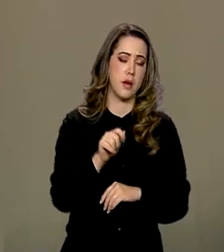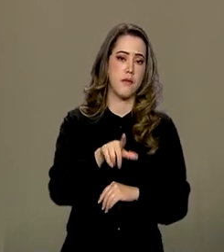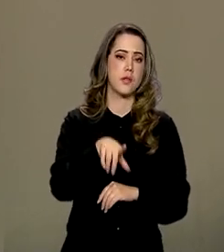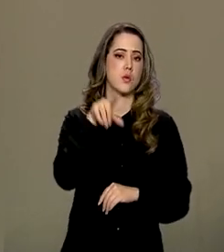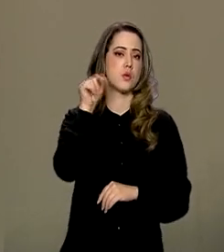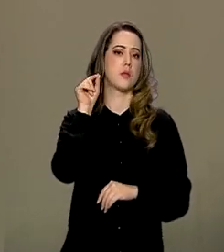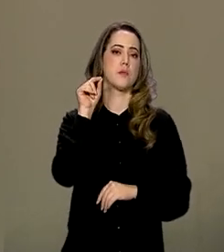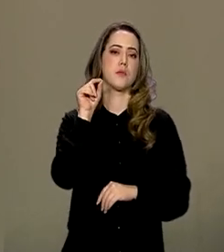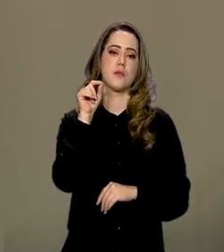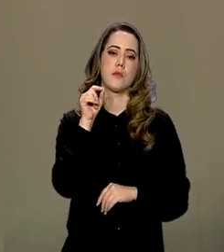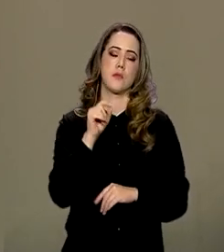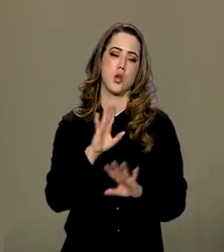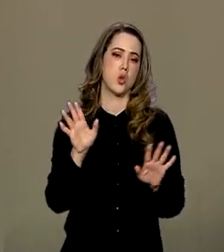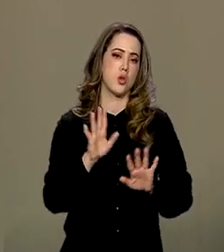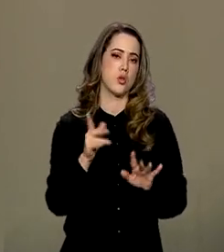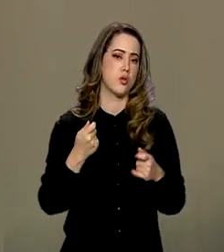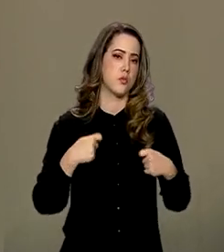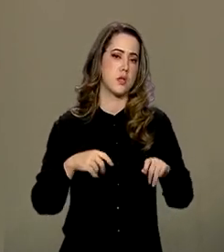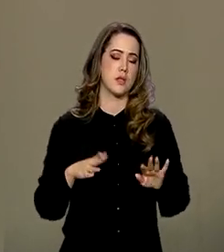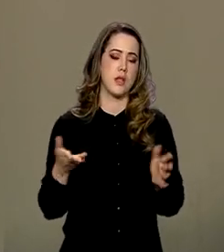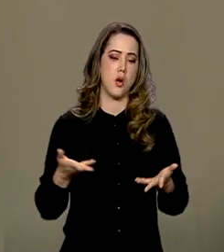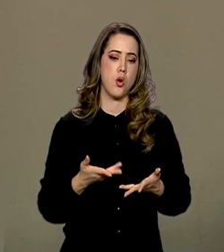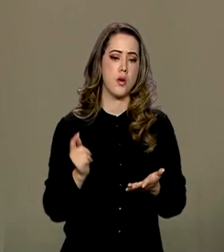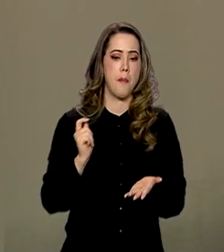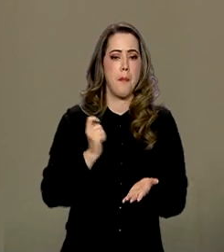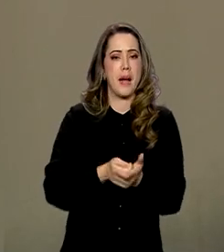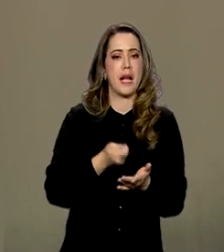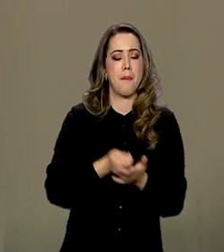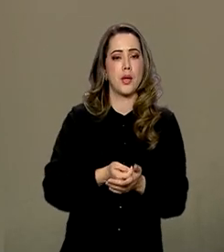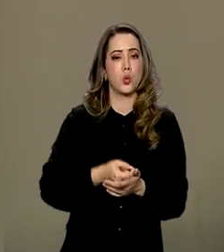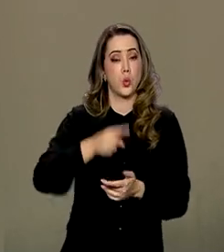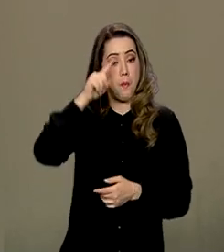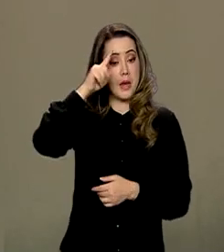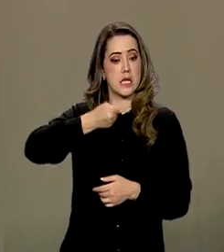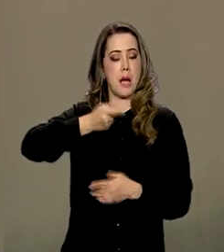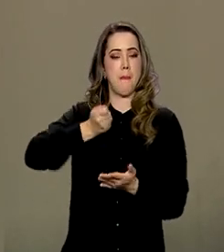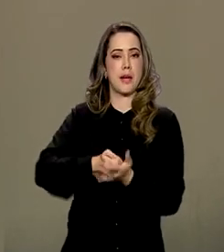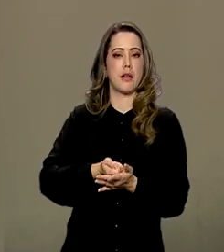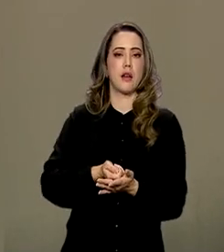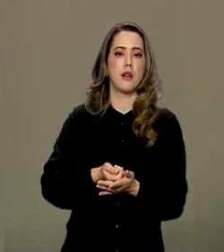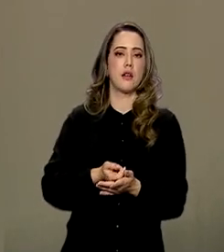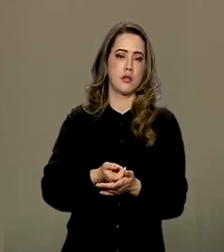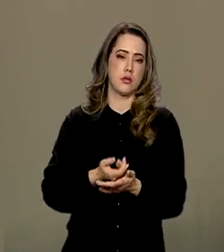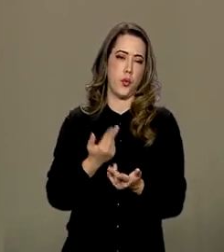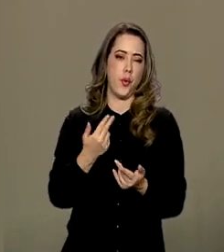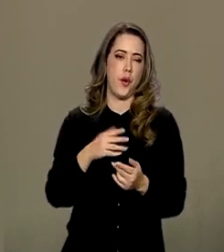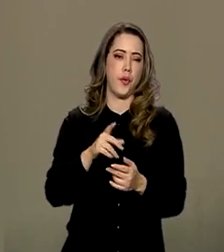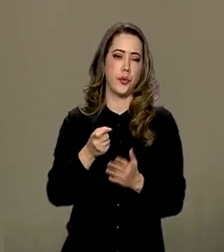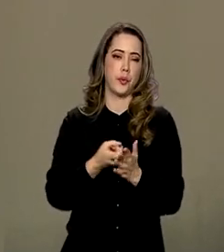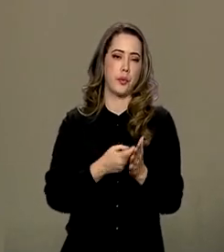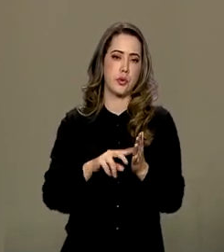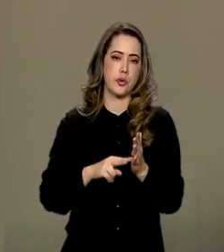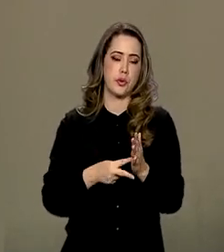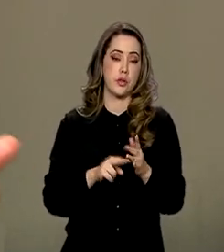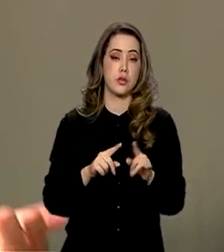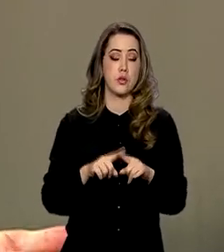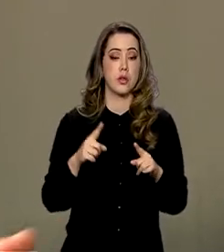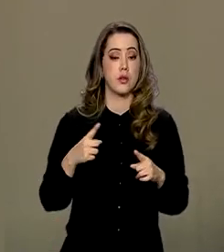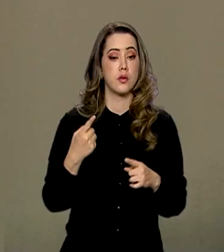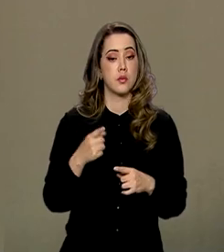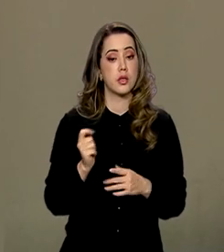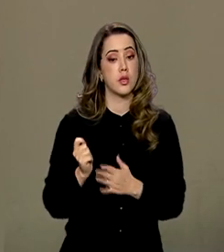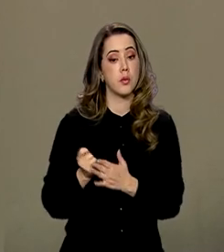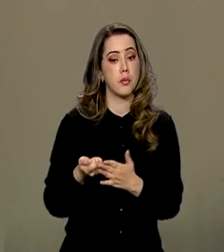decisão. Ou seja, não haverá mais a cobrança compulsória, como era o caso do imposto sindical. Na negociação, na